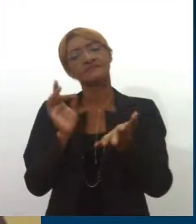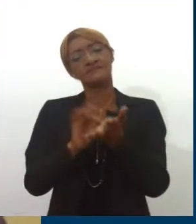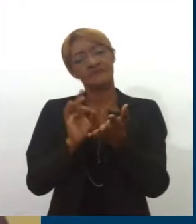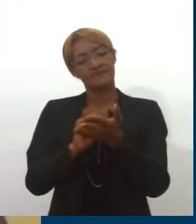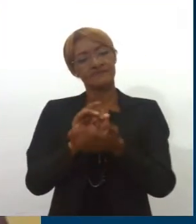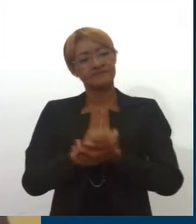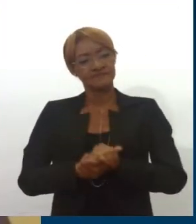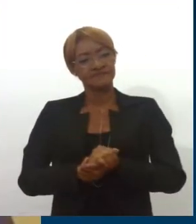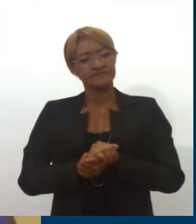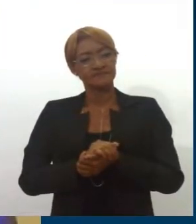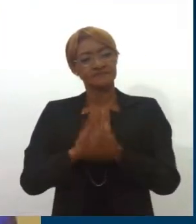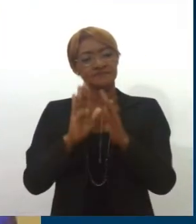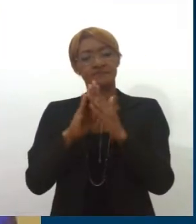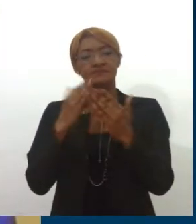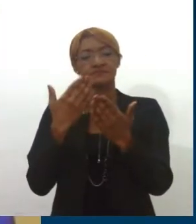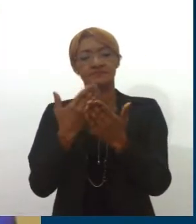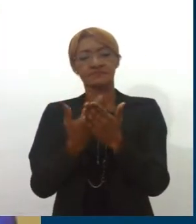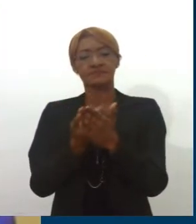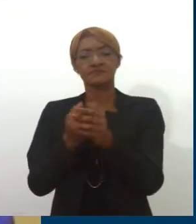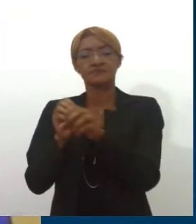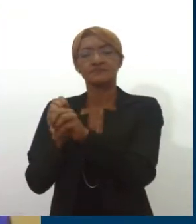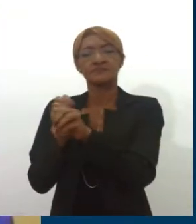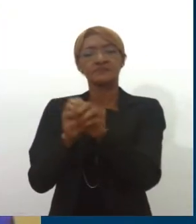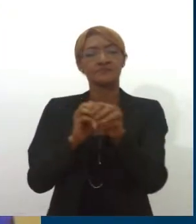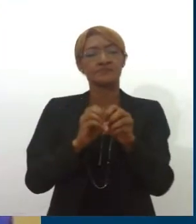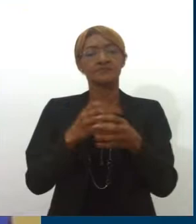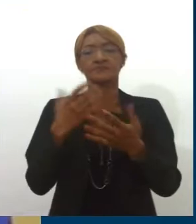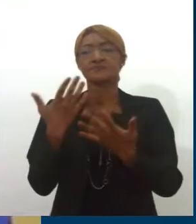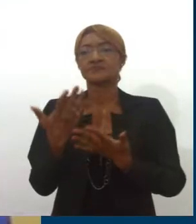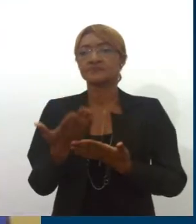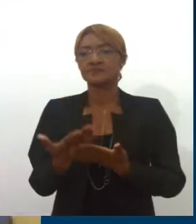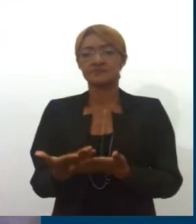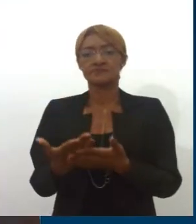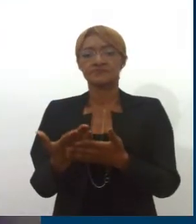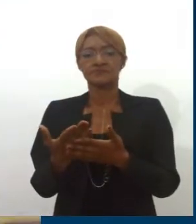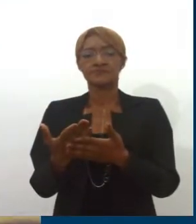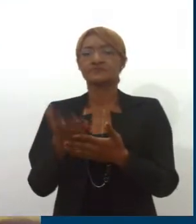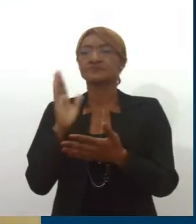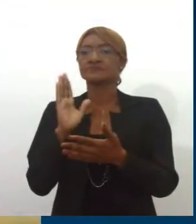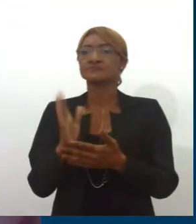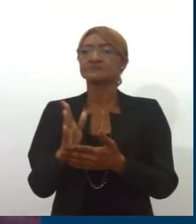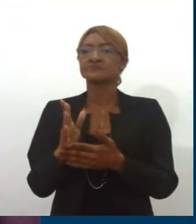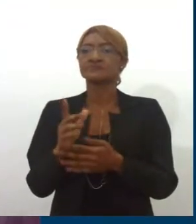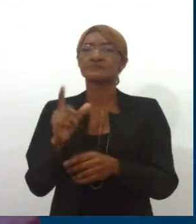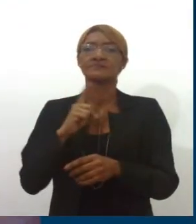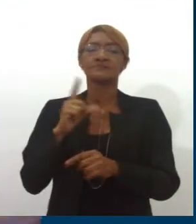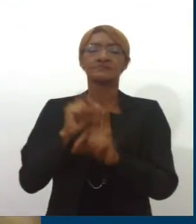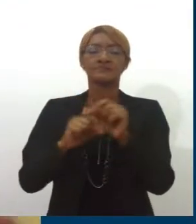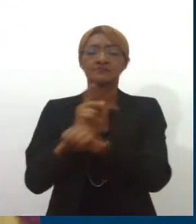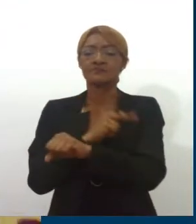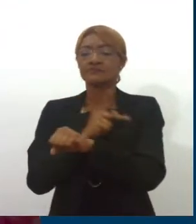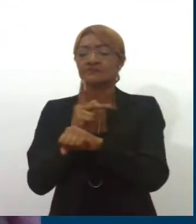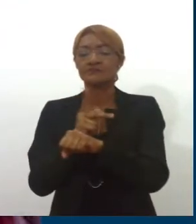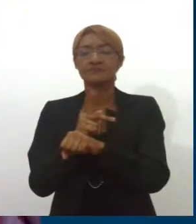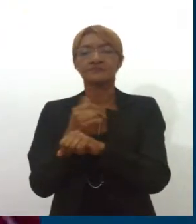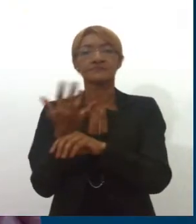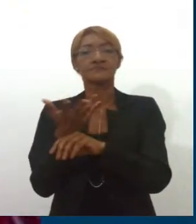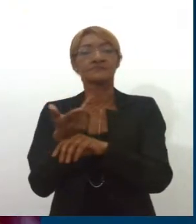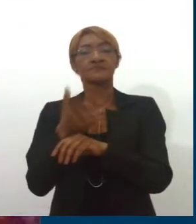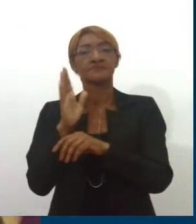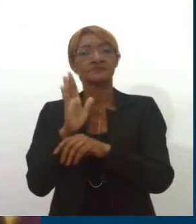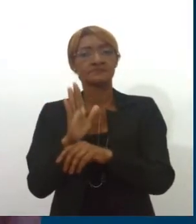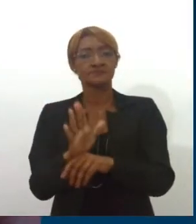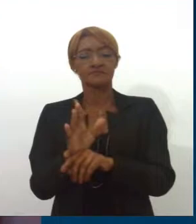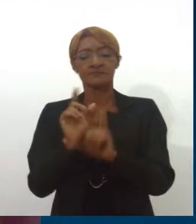muitas escolas trabalhando com o cordel, como prática pedagógica. E a lei que traz esse incentivo e esse